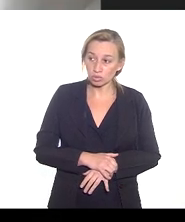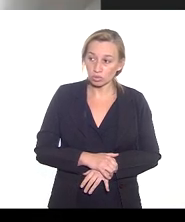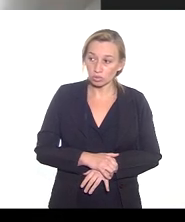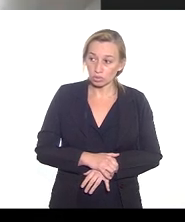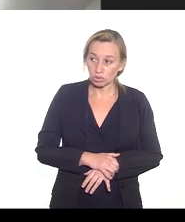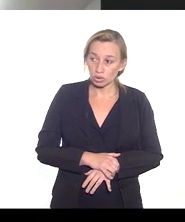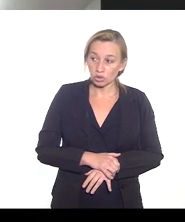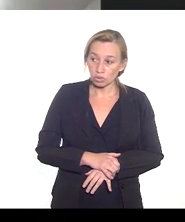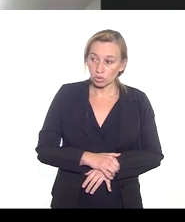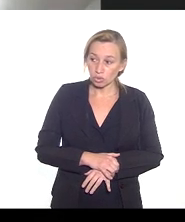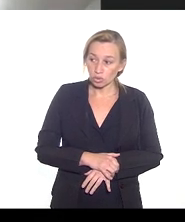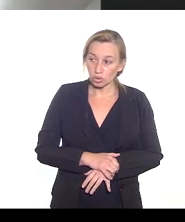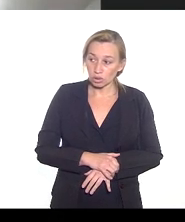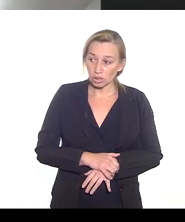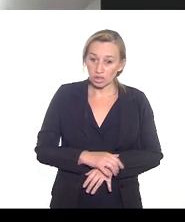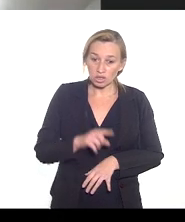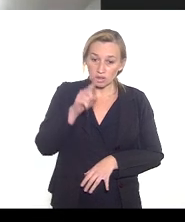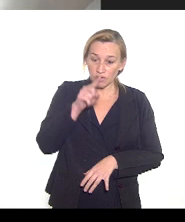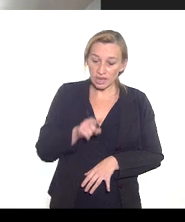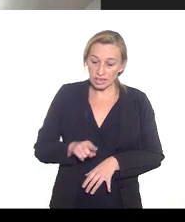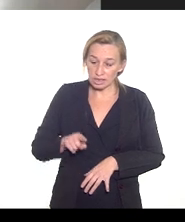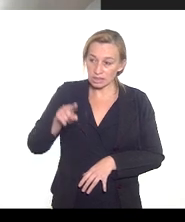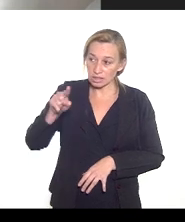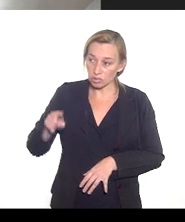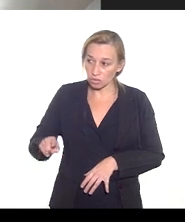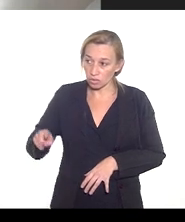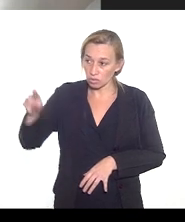muito obrigado bom é